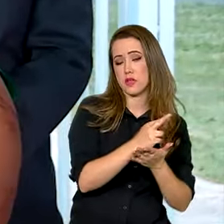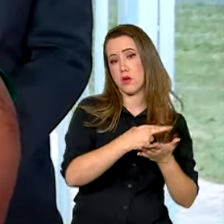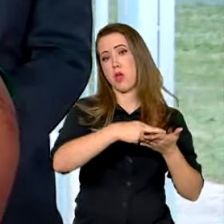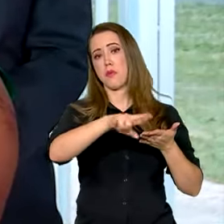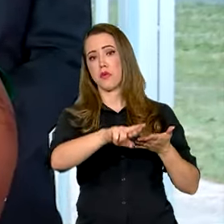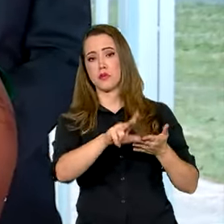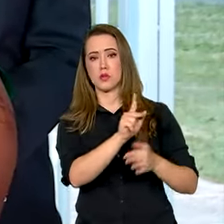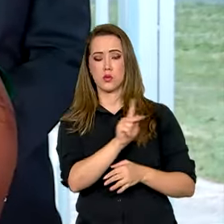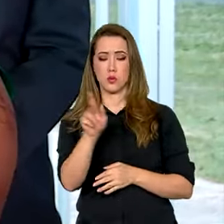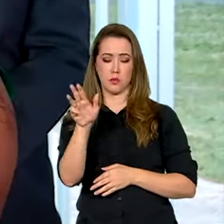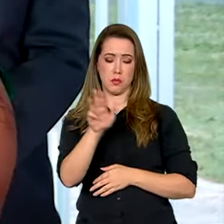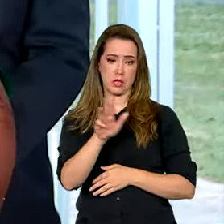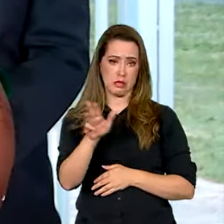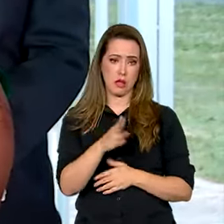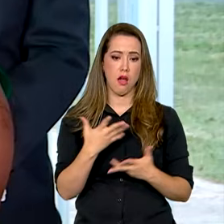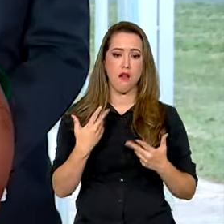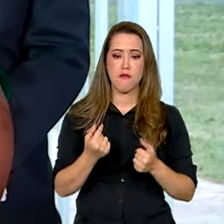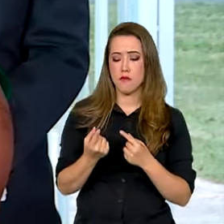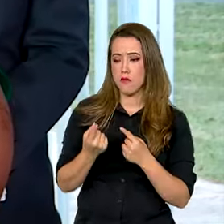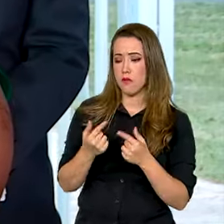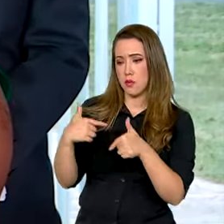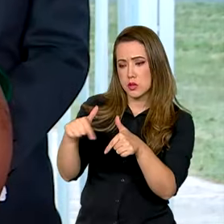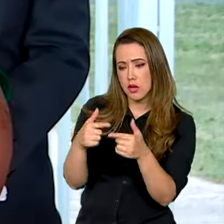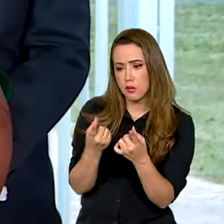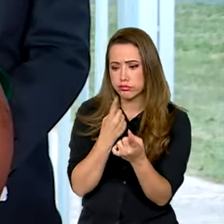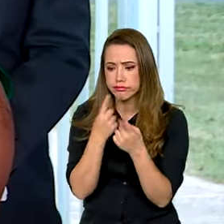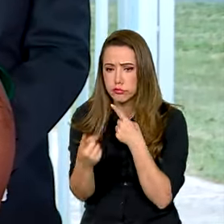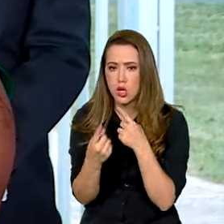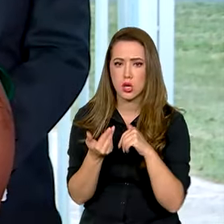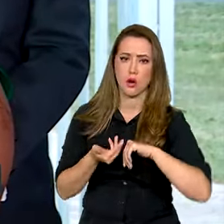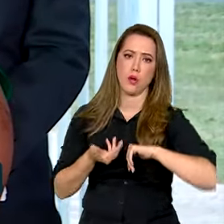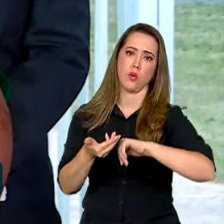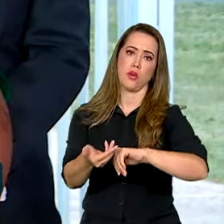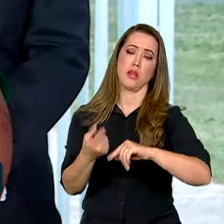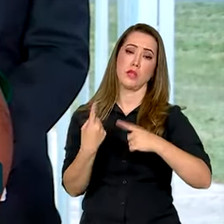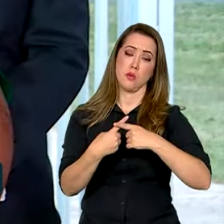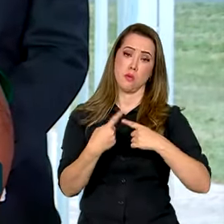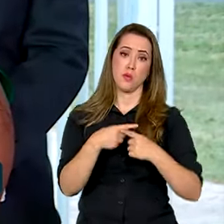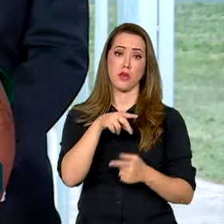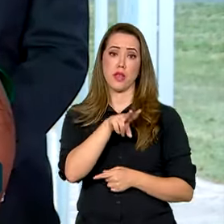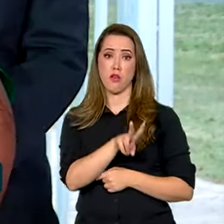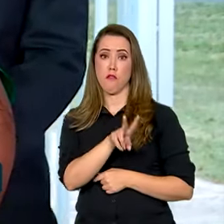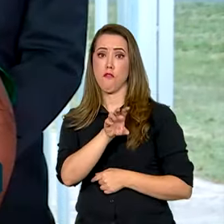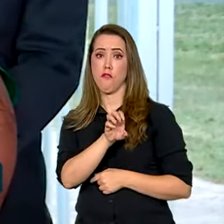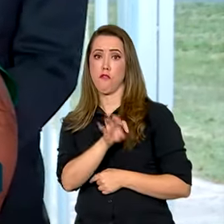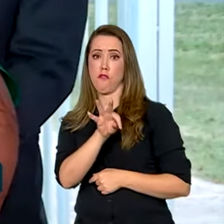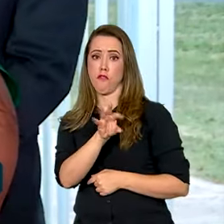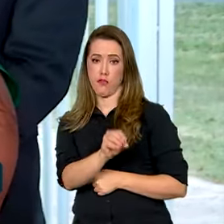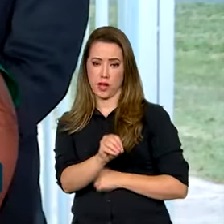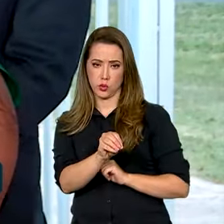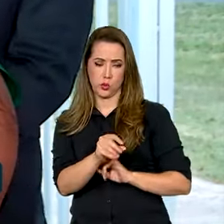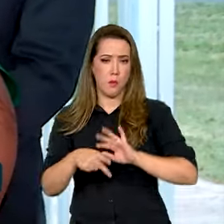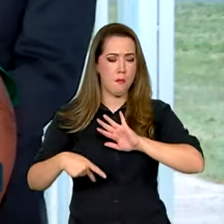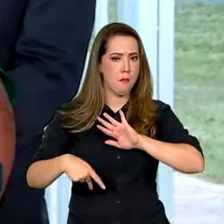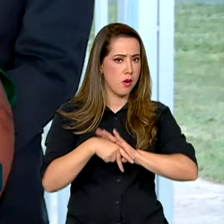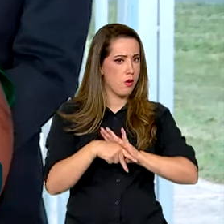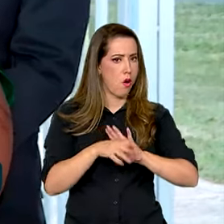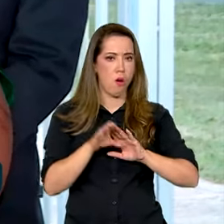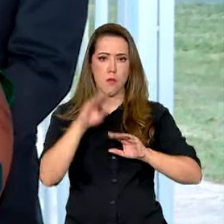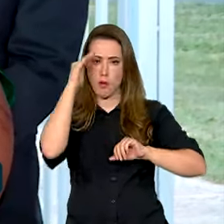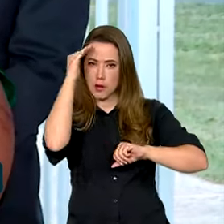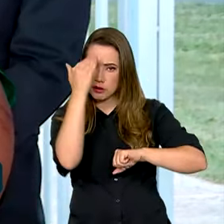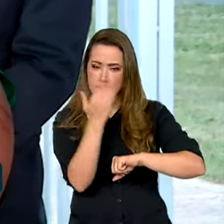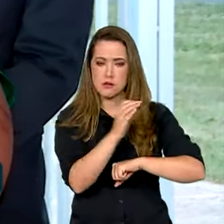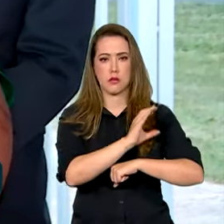nesse diálogo para que os vetos, que são vetos que coerentes com a Constituição, coerentes com a política indígena estabelecida pela